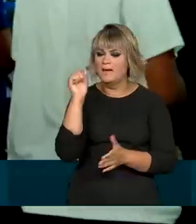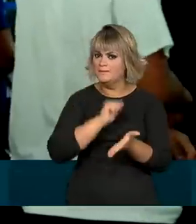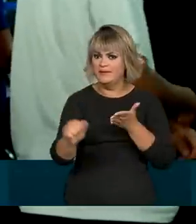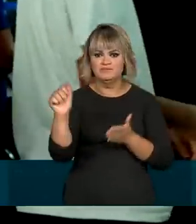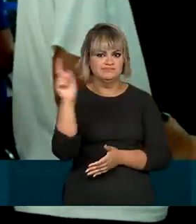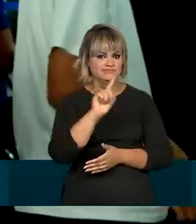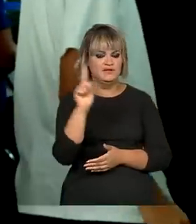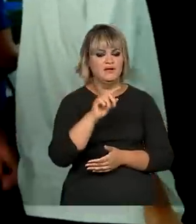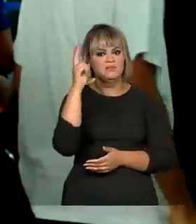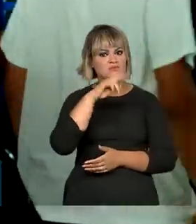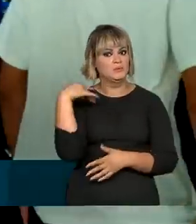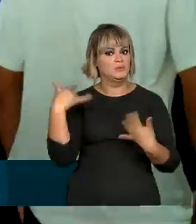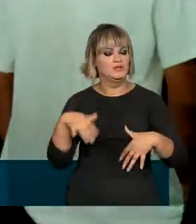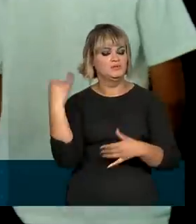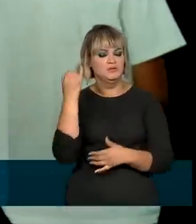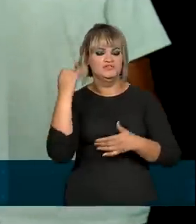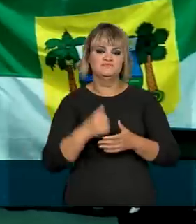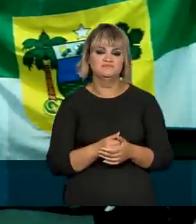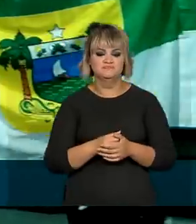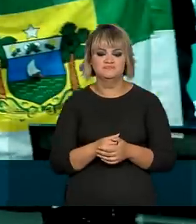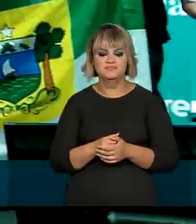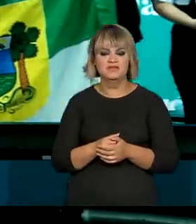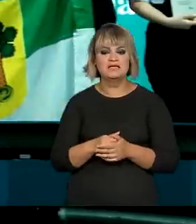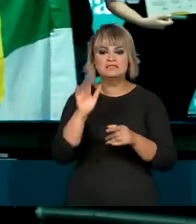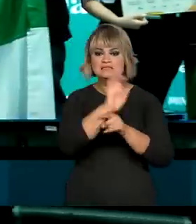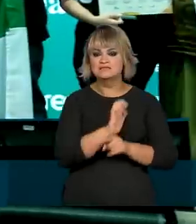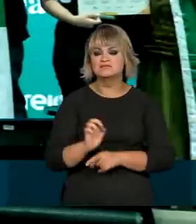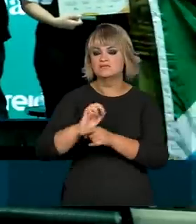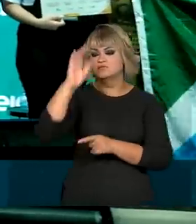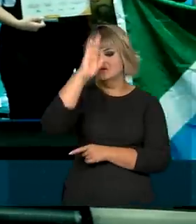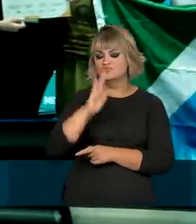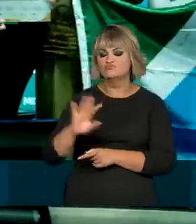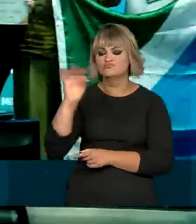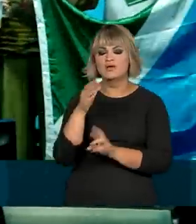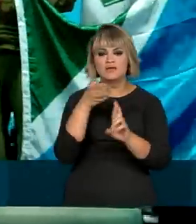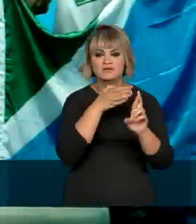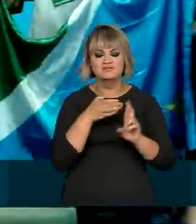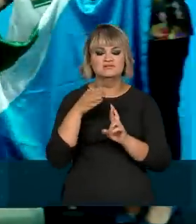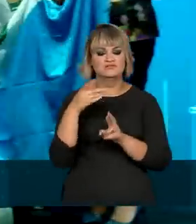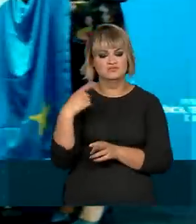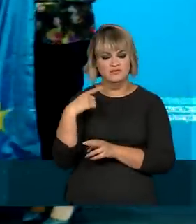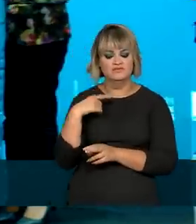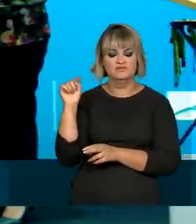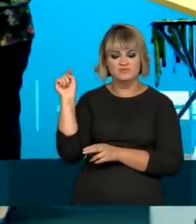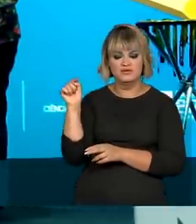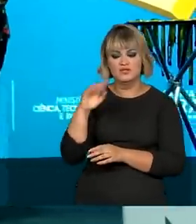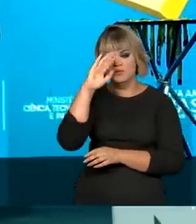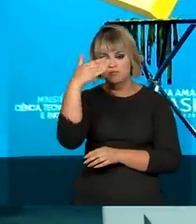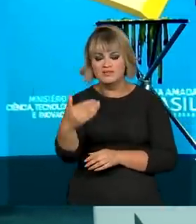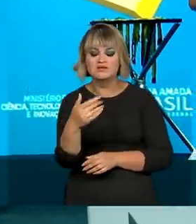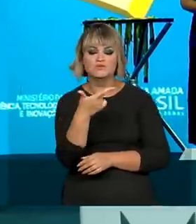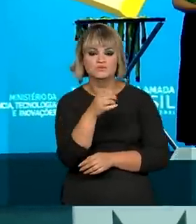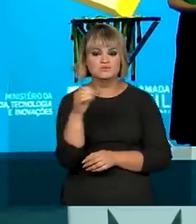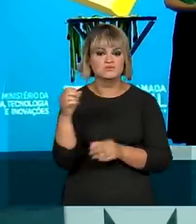nossa história, uma história tão importante para o nosso Brasil. Todos os estados do Brasil tiveram representantes nas Olimpíadas do Conhecimento em homenagem